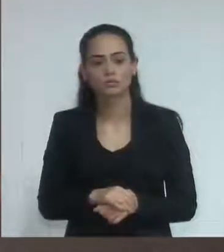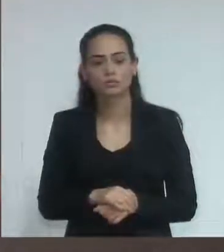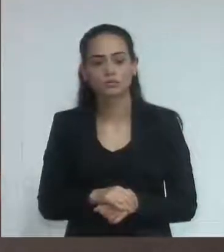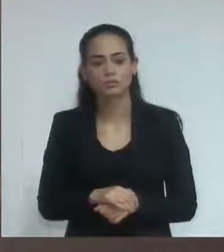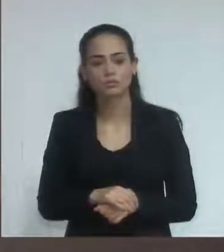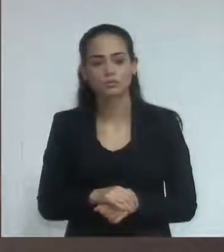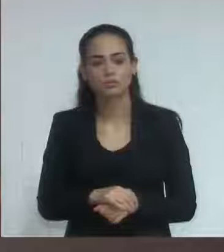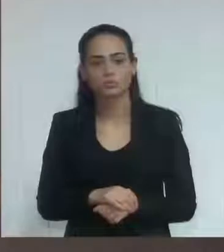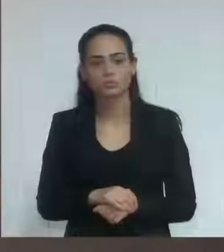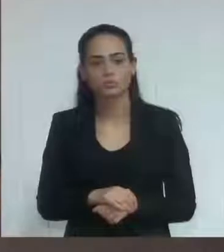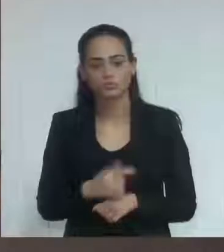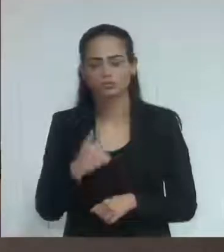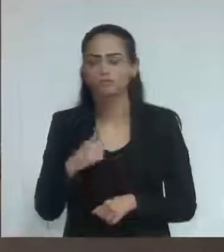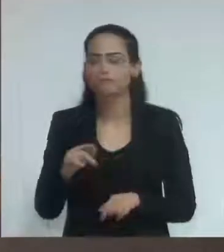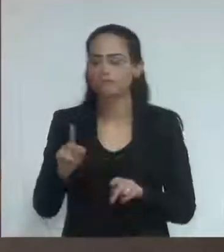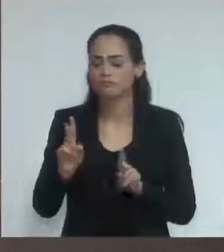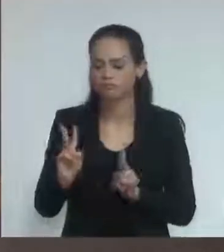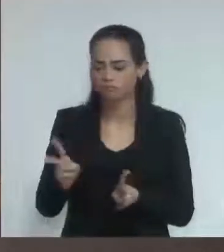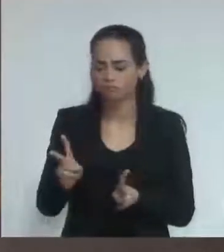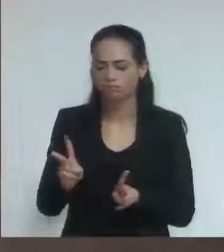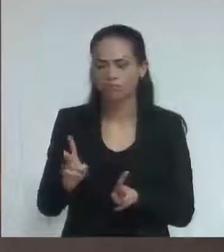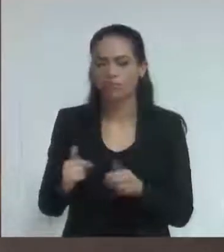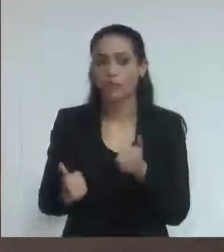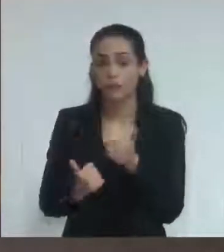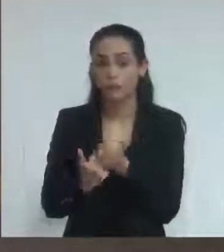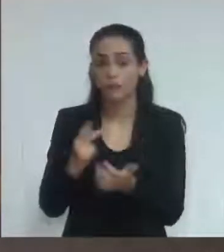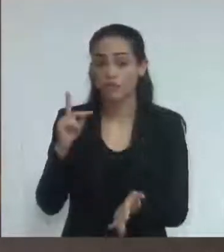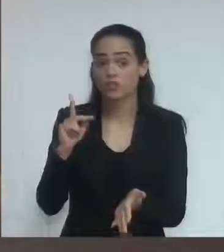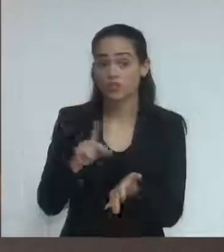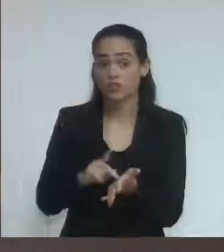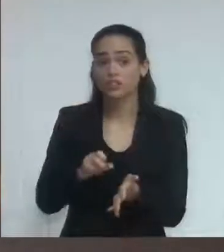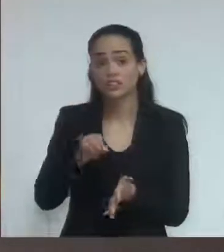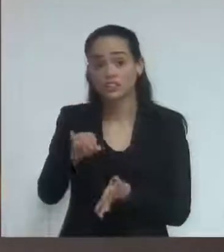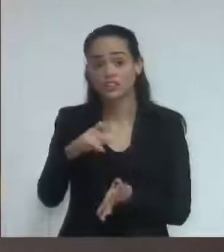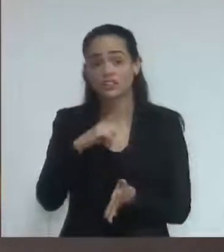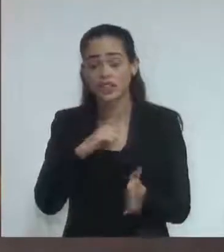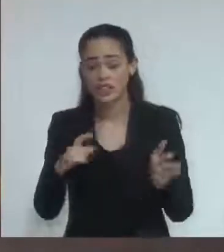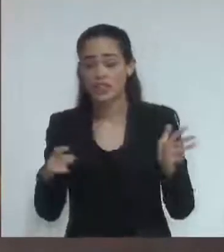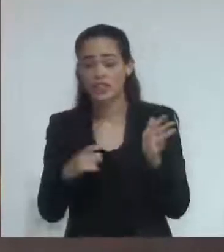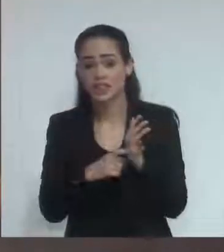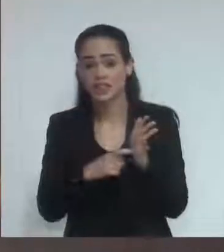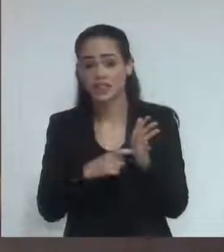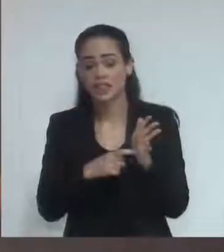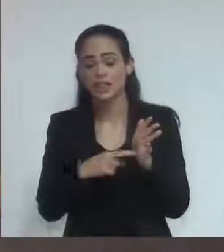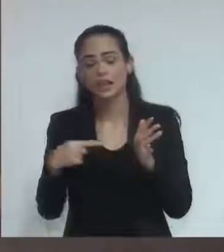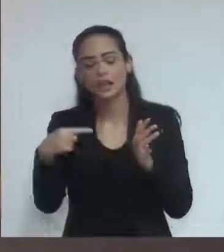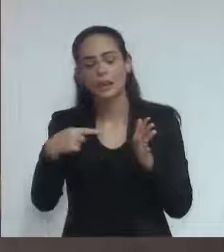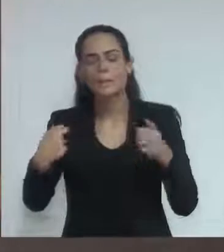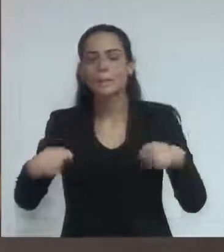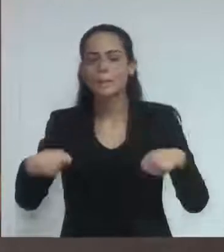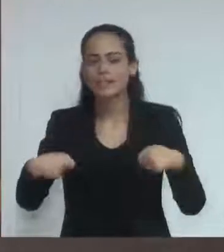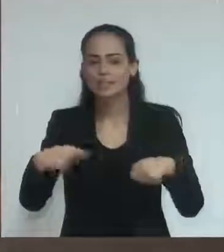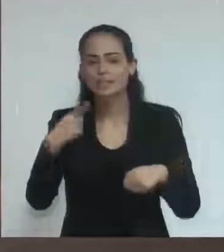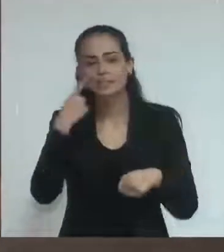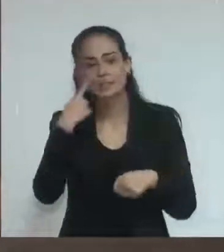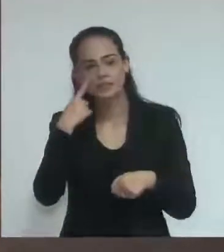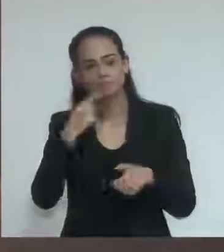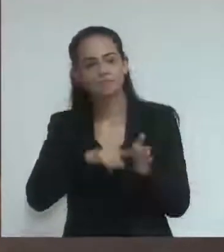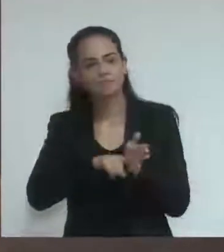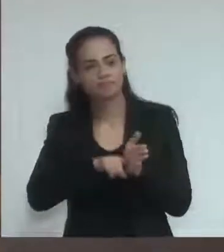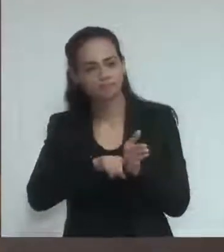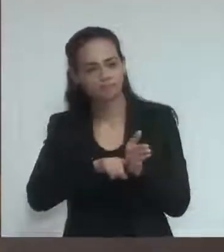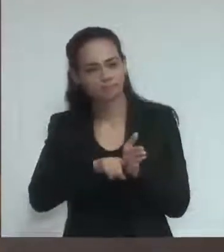sou a favor da verdade, se tem denúncias, elas têm que ser apuradas, se houver